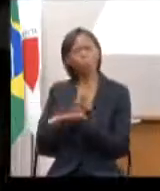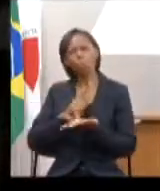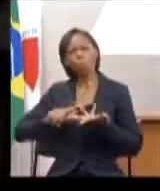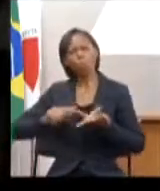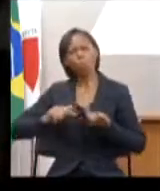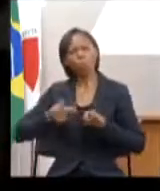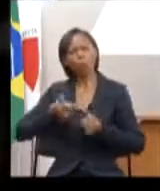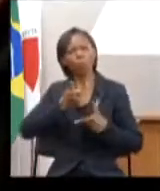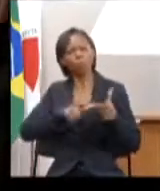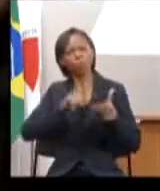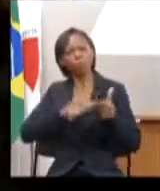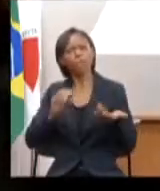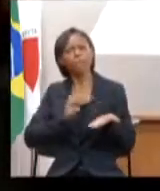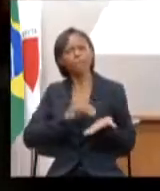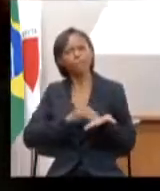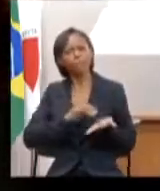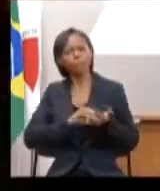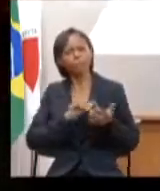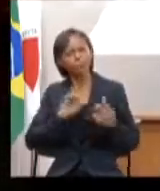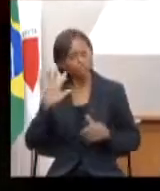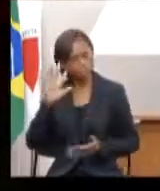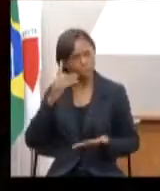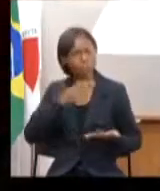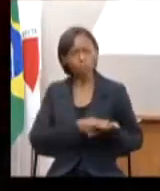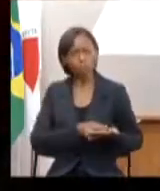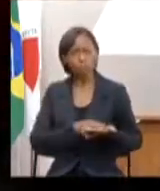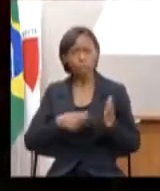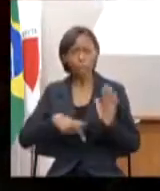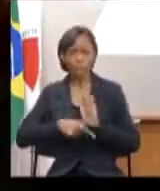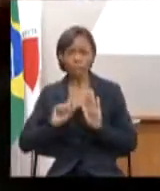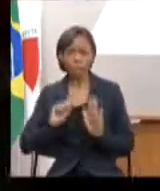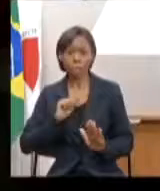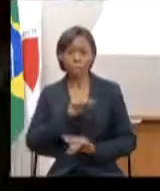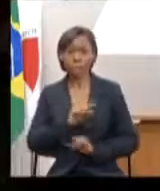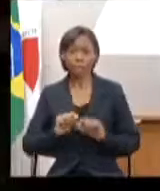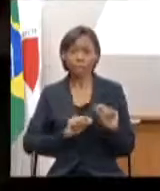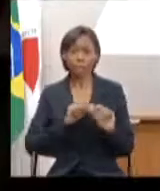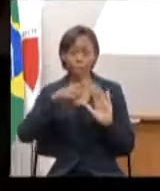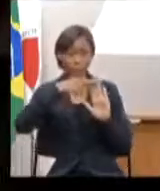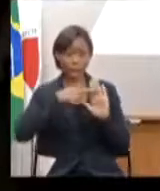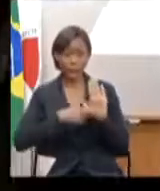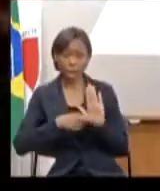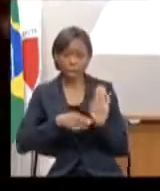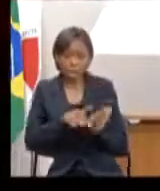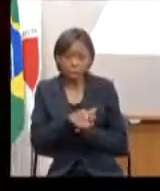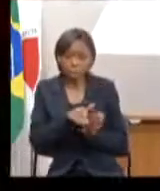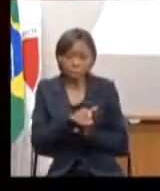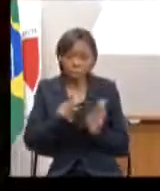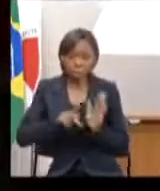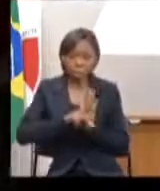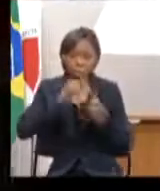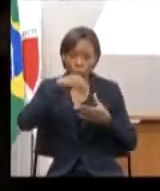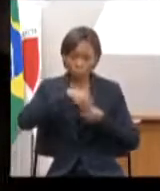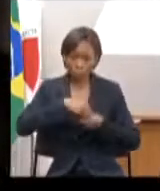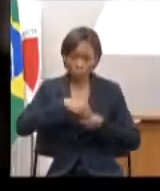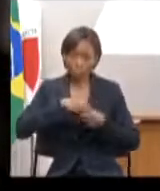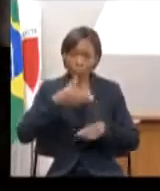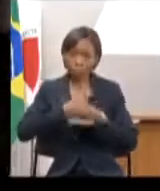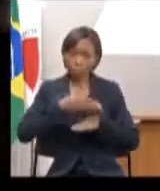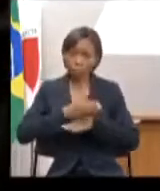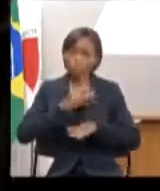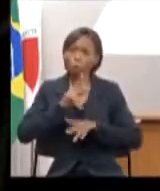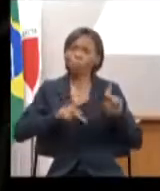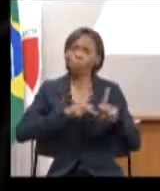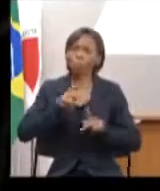o porquê que uma diretriz tirada da participação popular especificamente de vocês ela